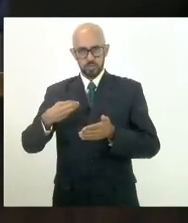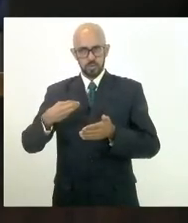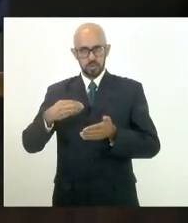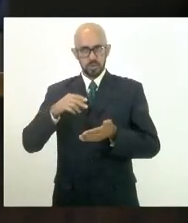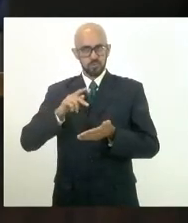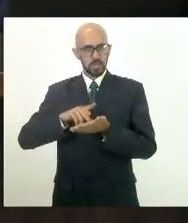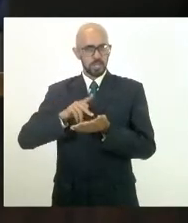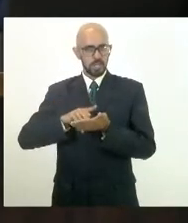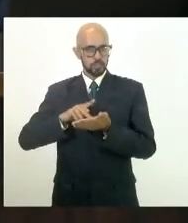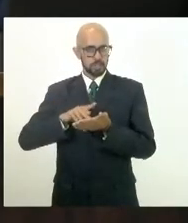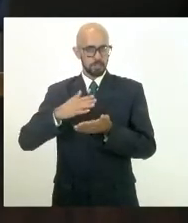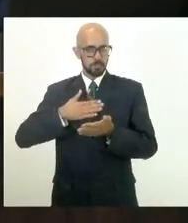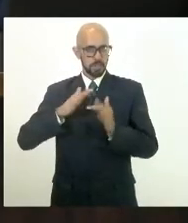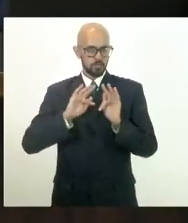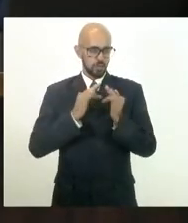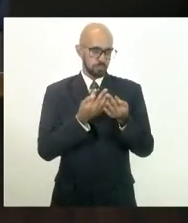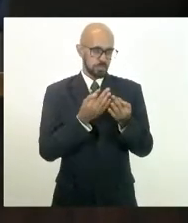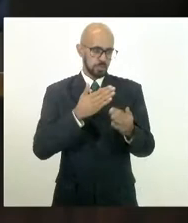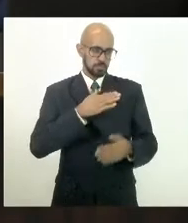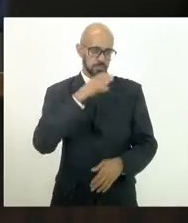dois, perdão, tios,